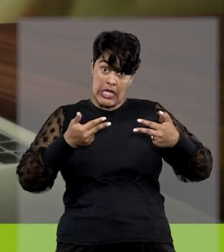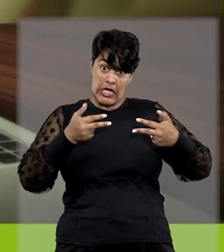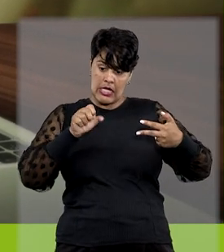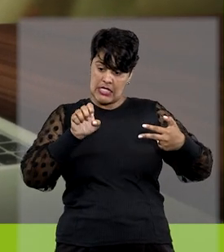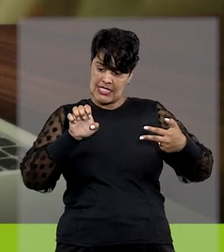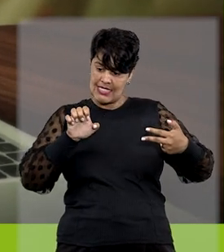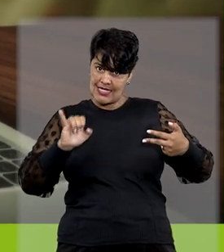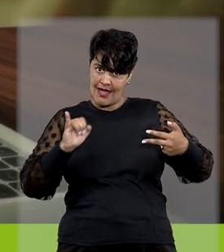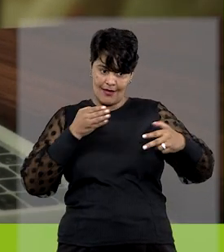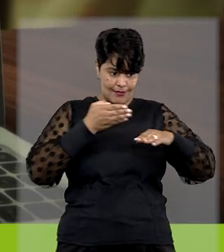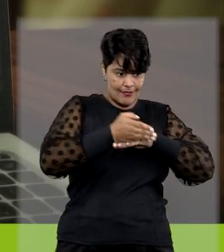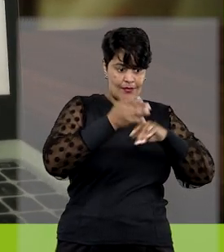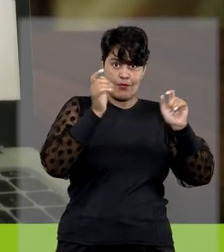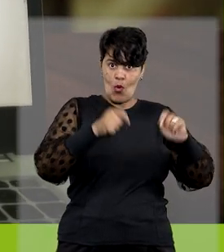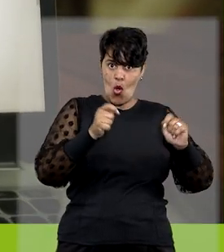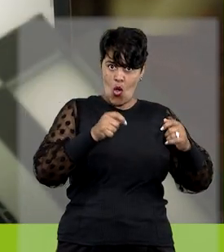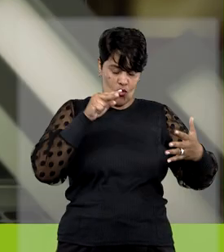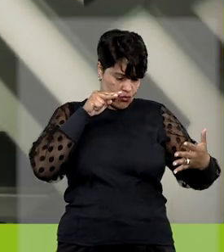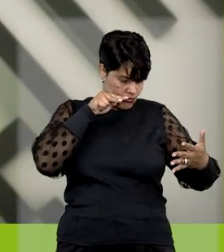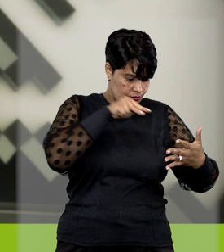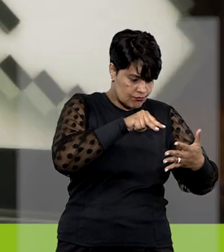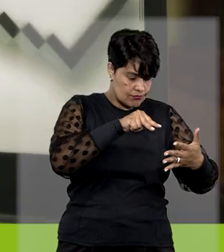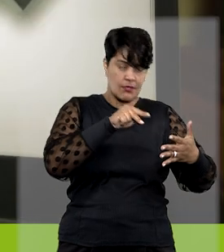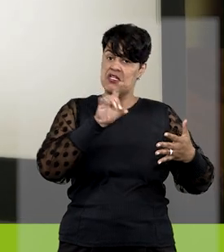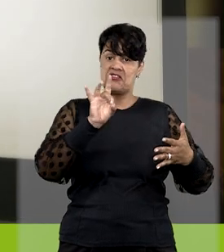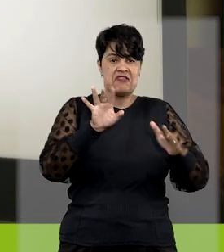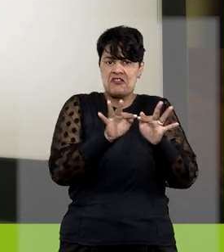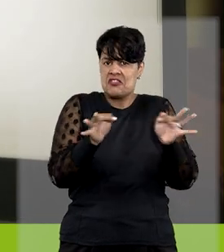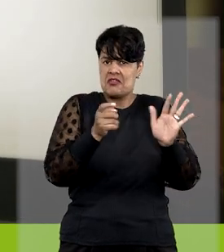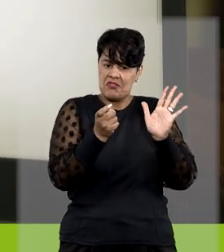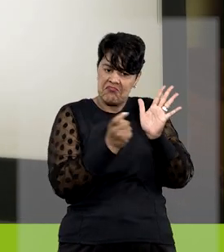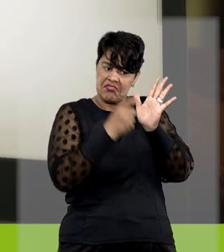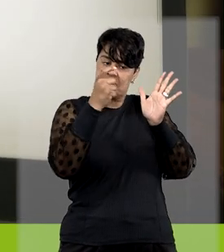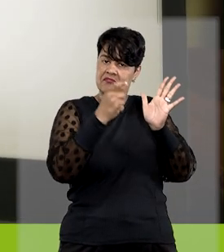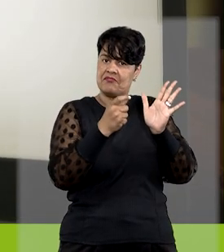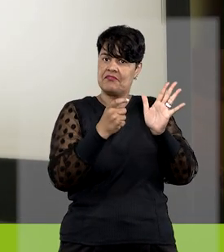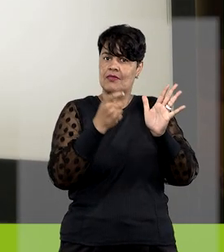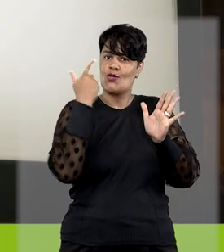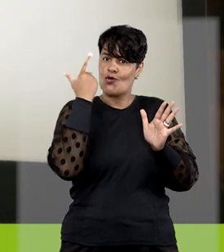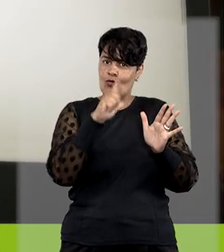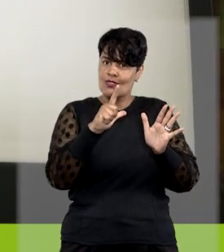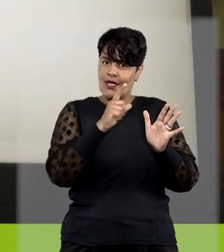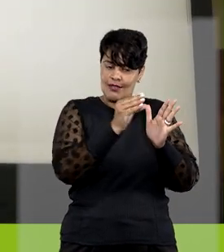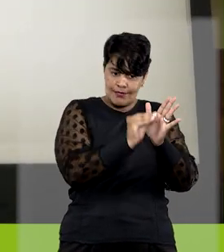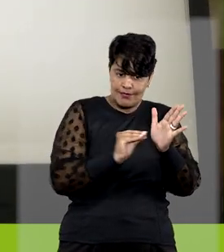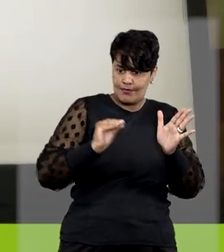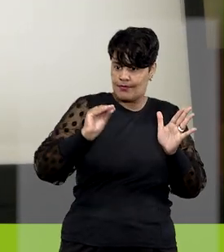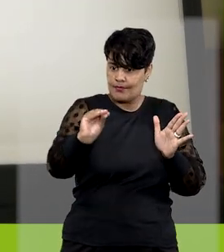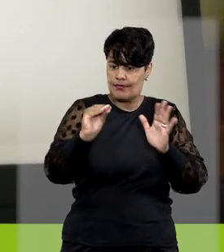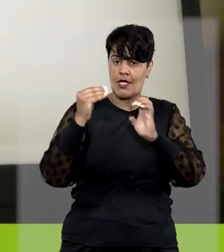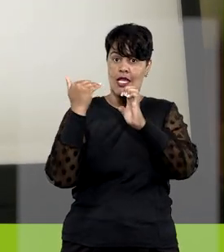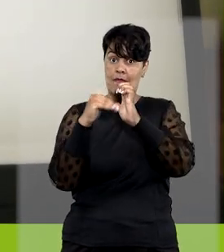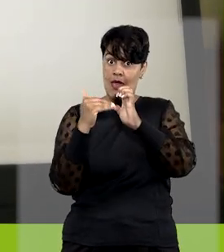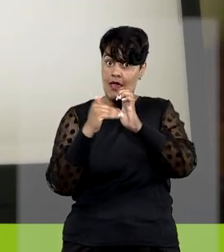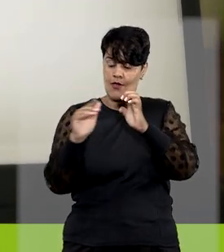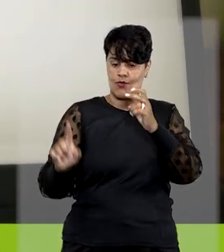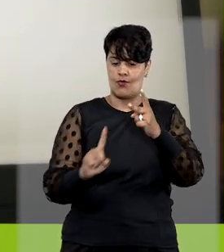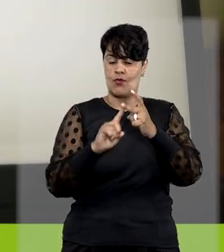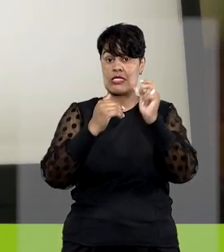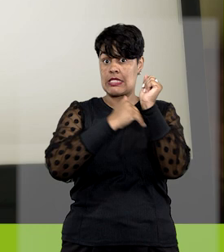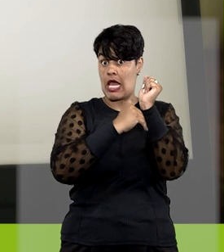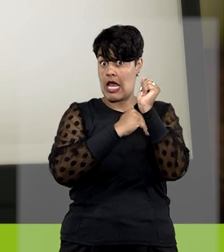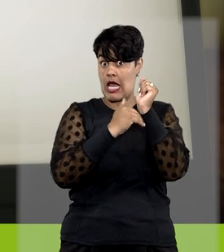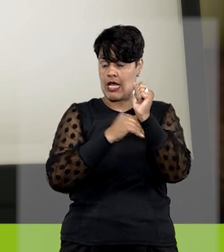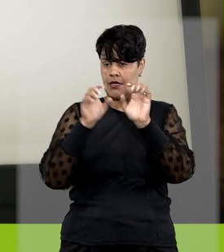visualização do documento pendente de assinatura. Basta clicar sobre o endereço eletrônico, inserir o e-mail e a senha